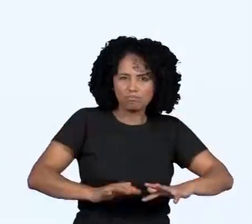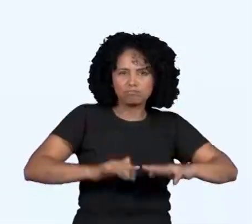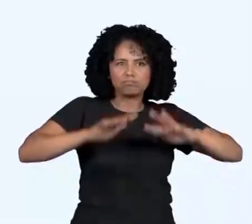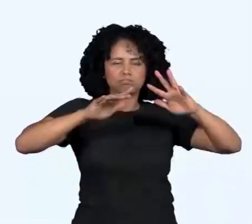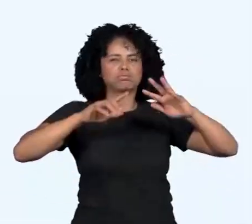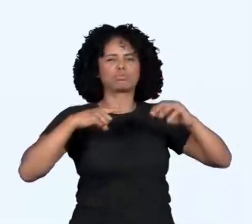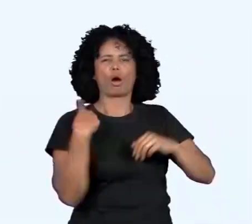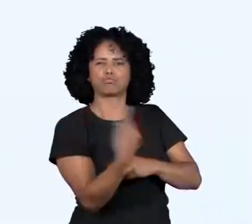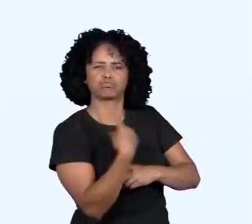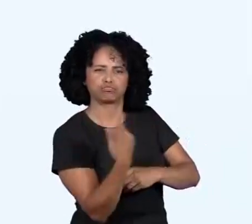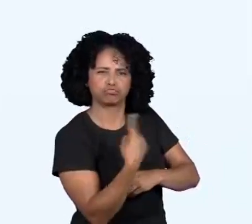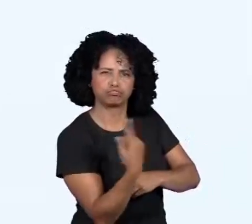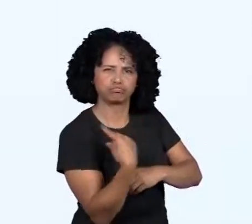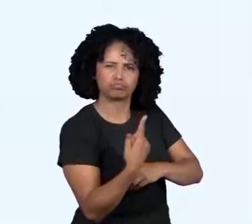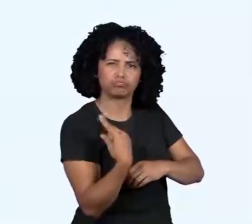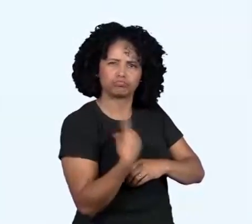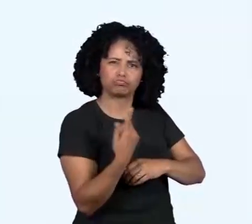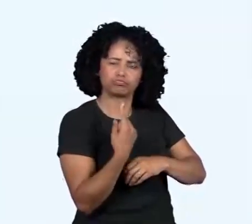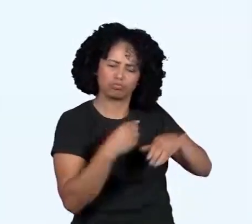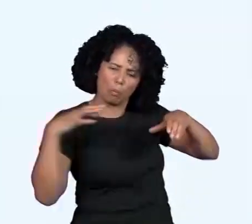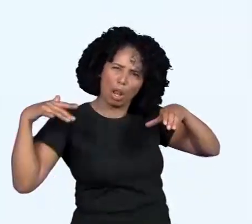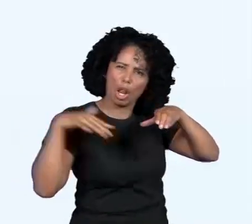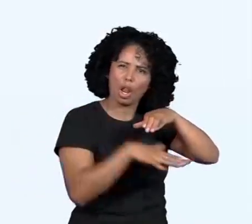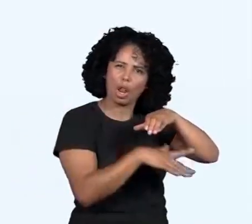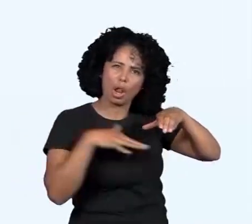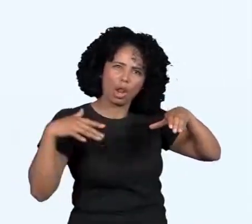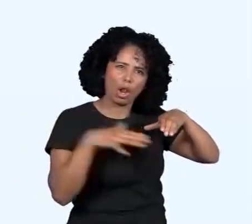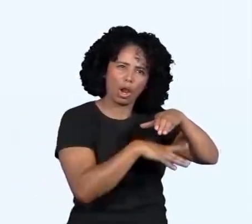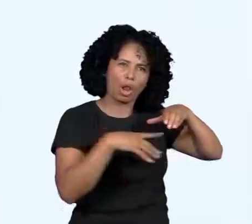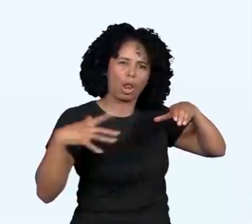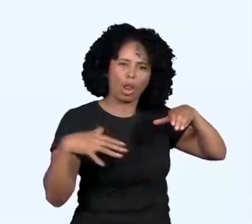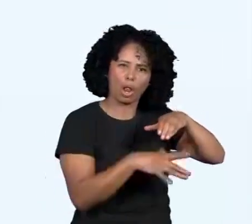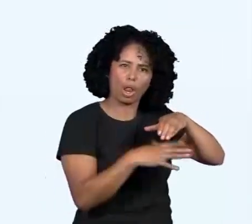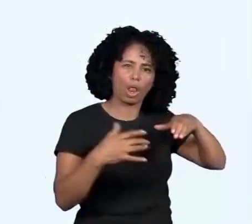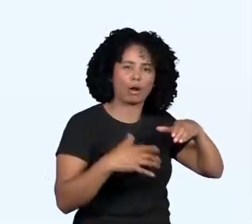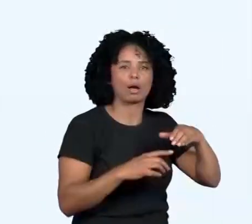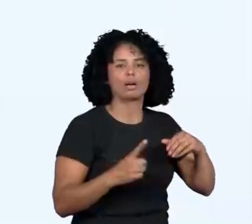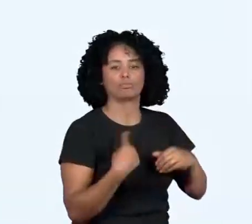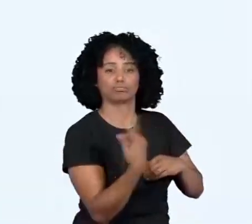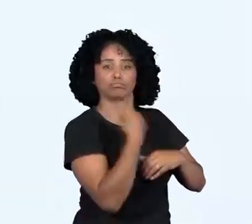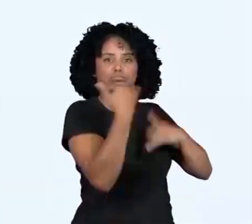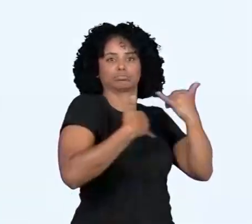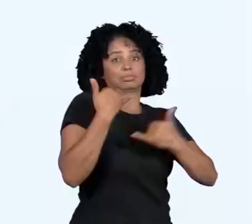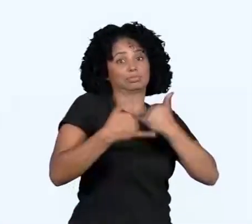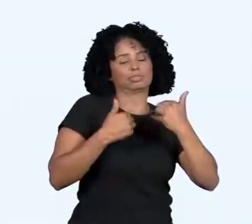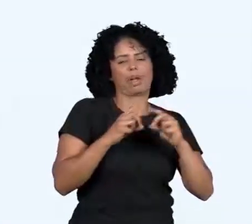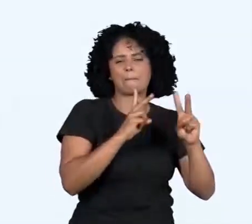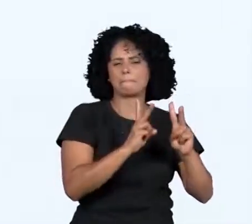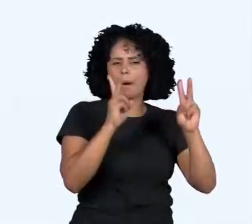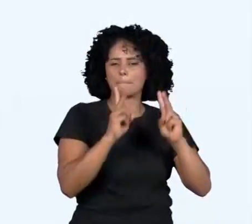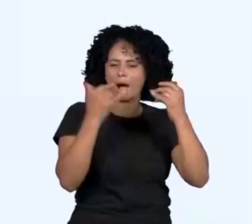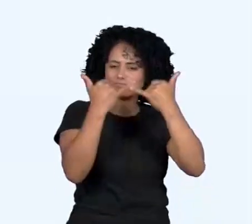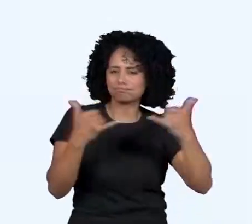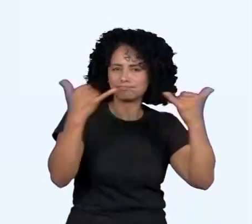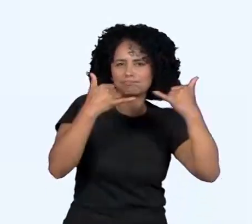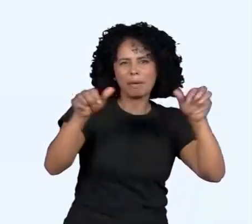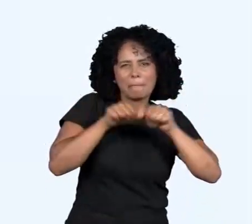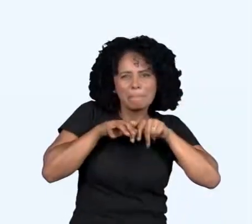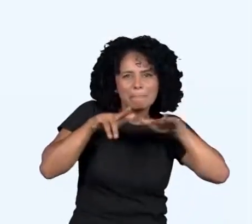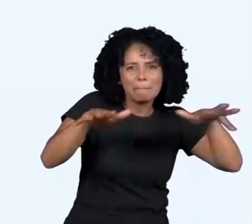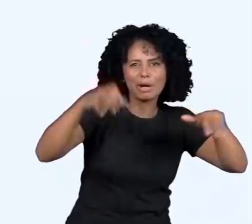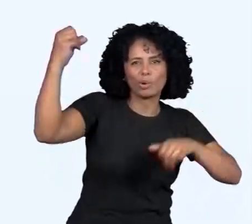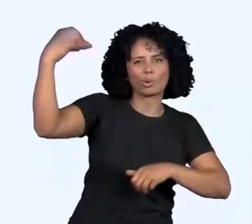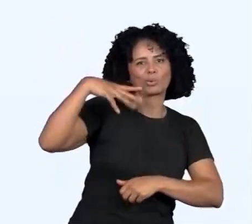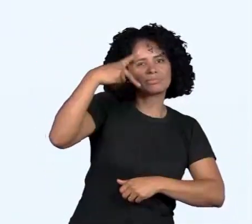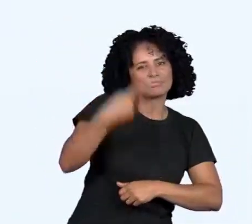depois caem e movimentam as supinas que levam energias fortes e fios que trazem a luz para todo o Brasil.